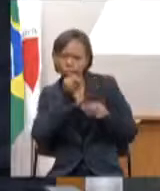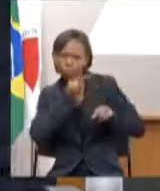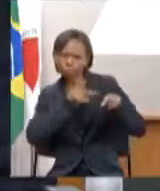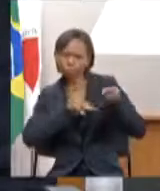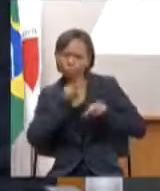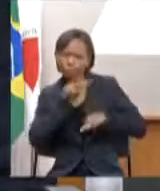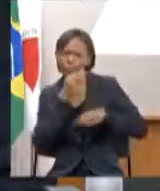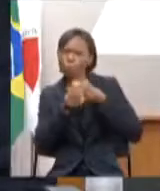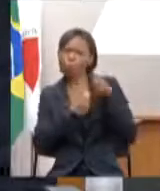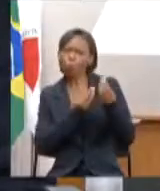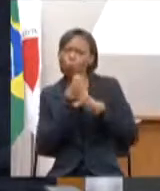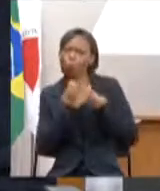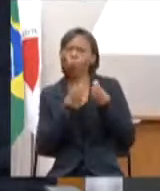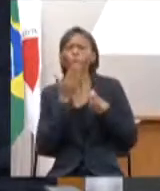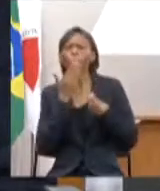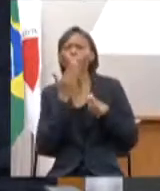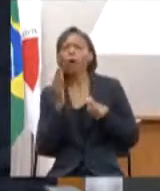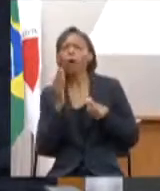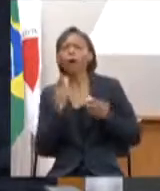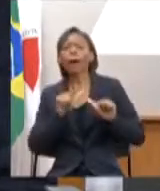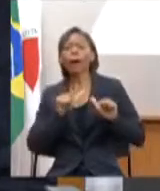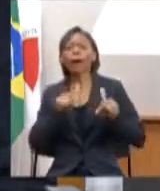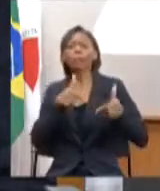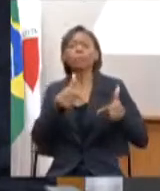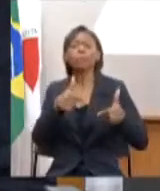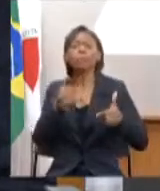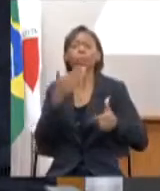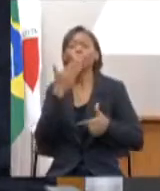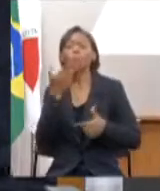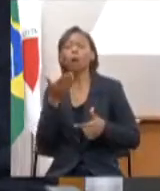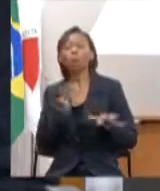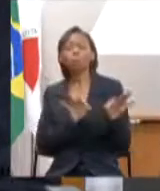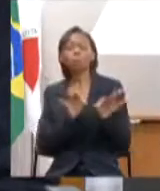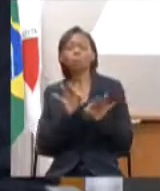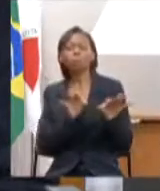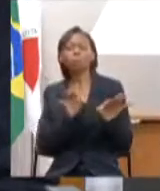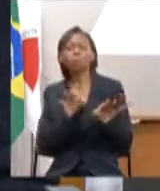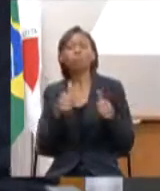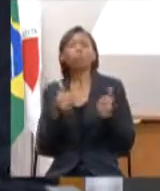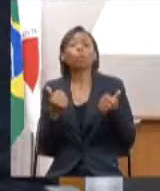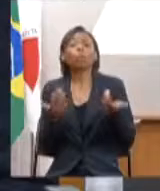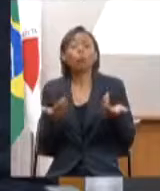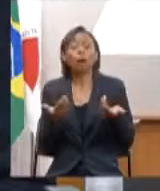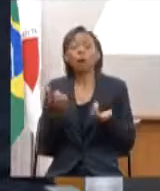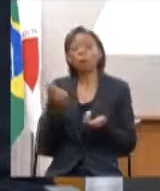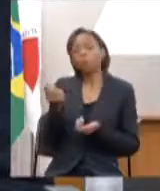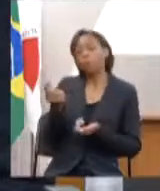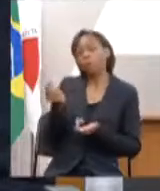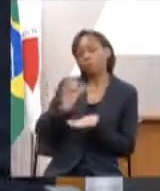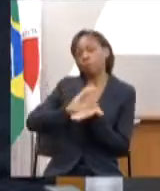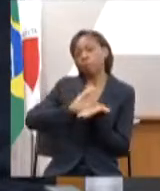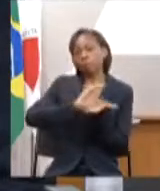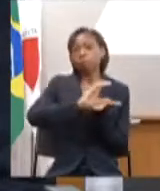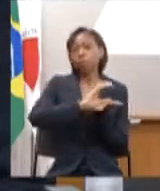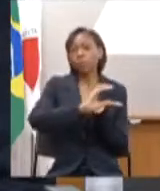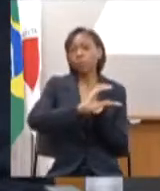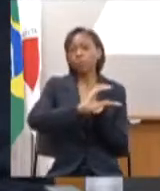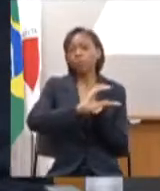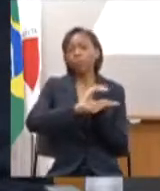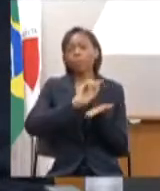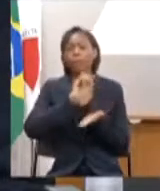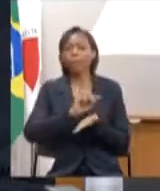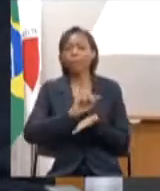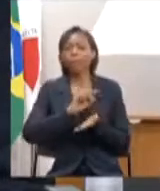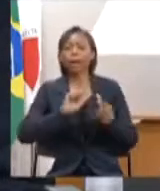qual que o projeto, qual que a ação governamental, quanto que está destinado para aquela ação. se puder passar a próxima.